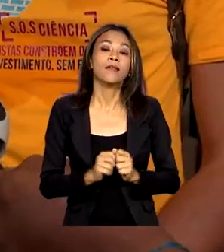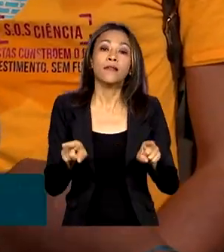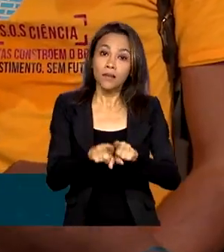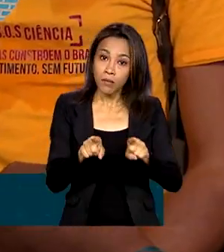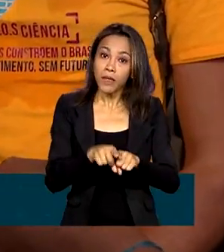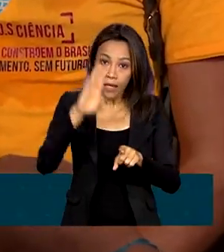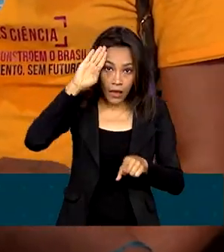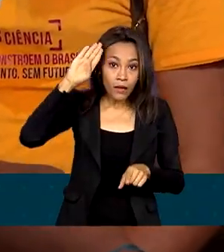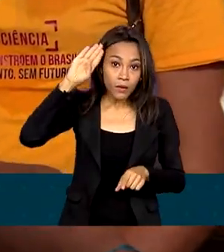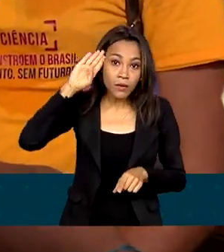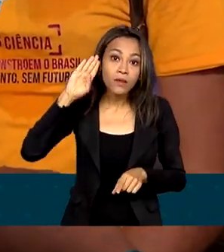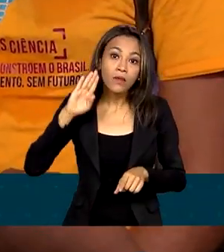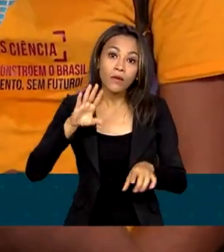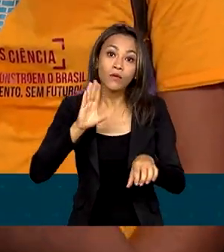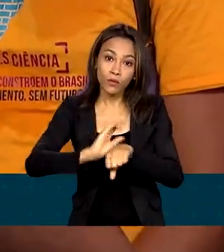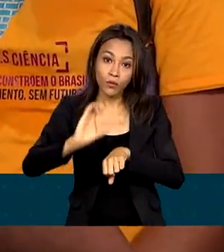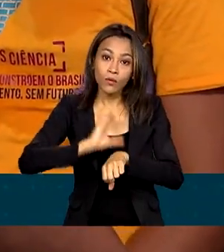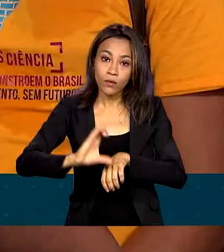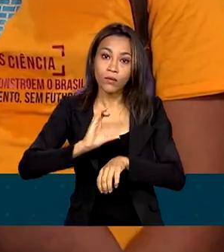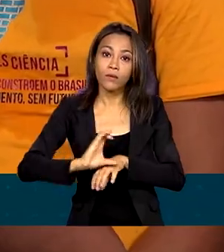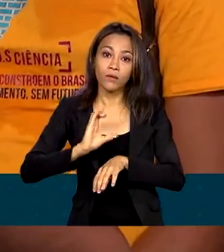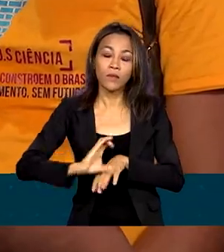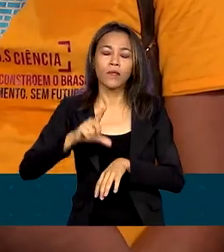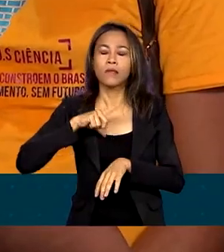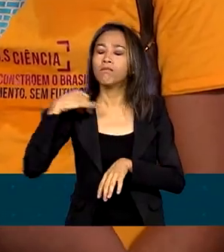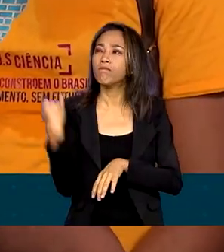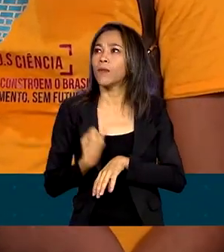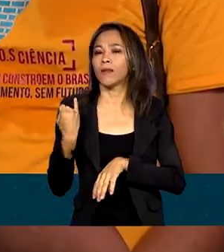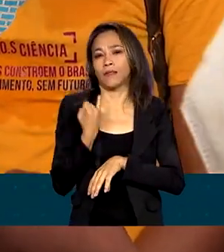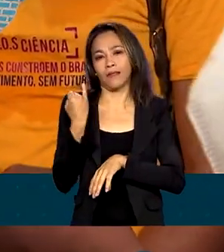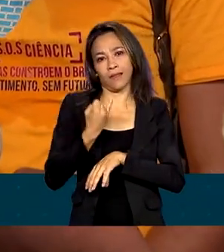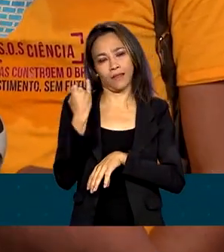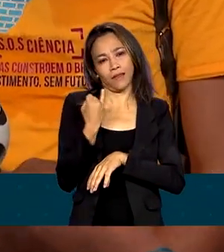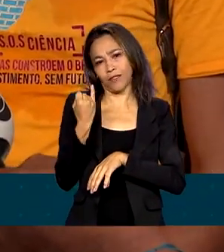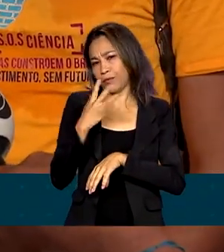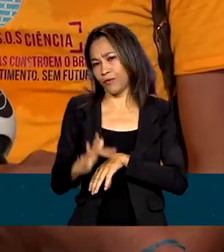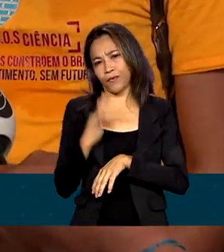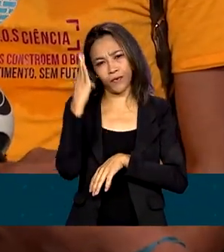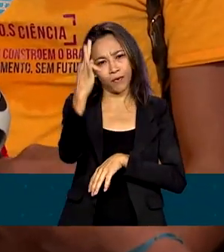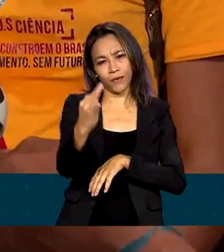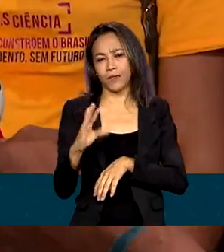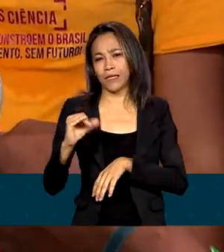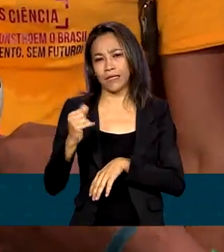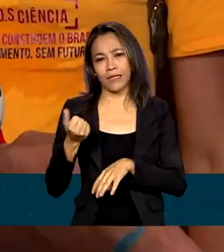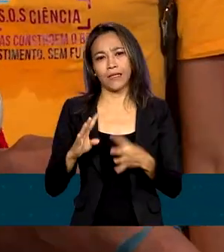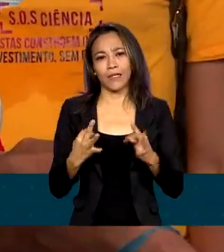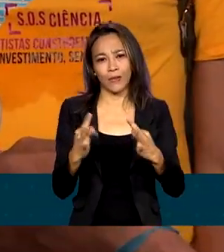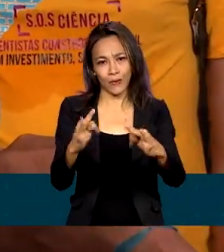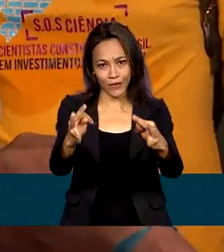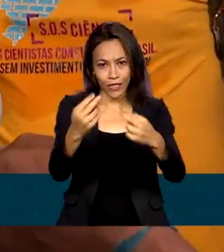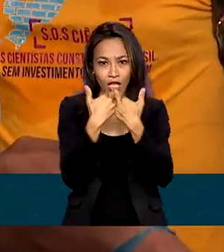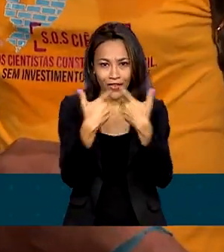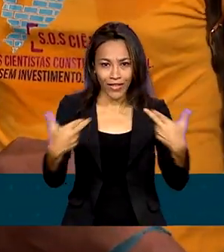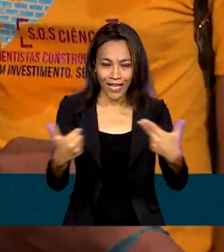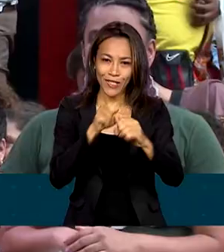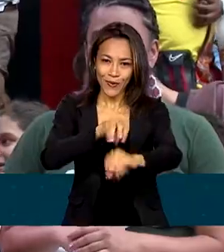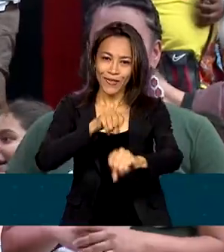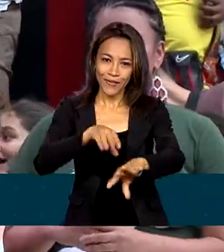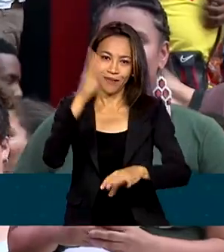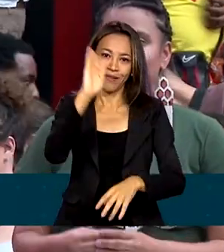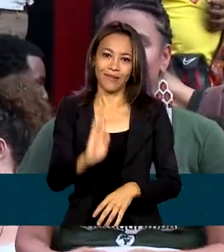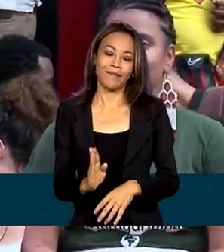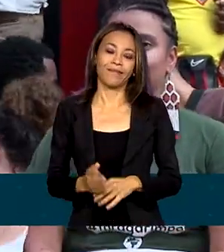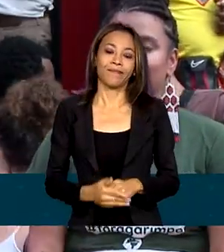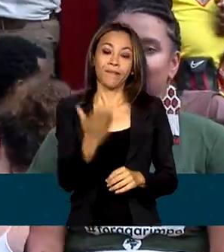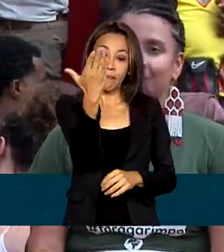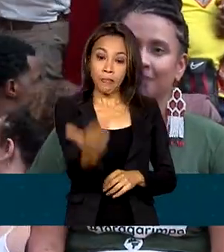graduação, elas são, têm uma importância vital para o futuro da ciência, tecnologia, inovação e da educação brasileira. A